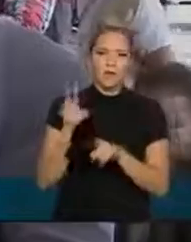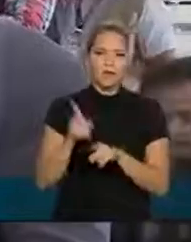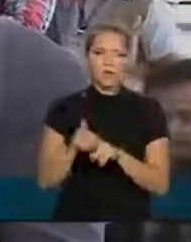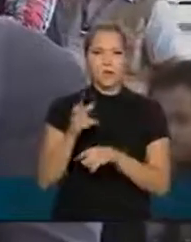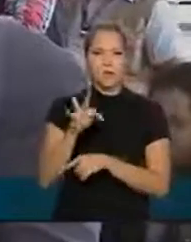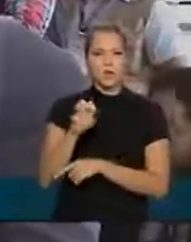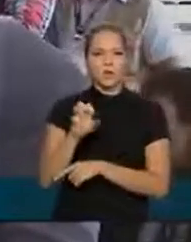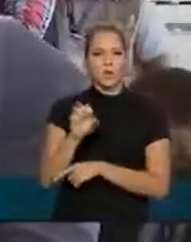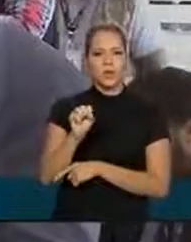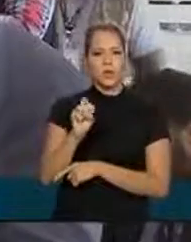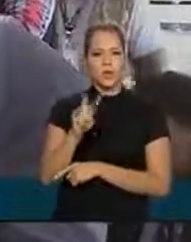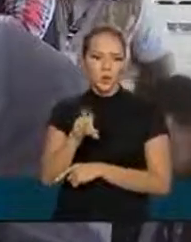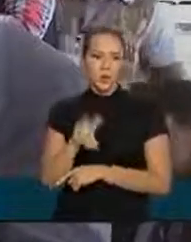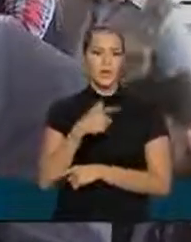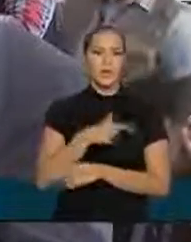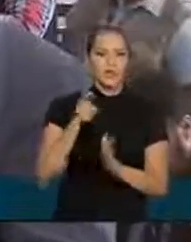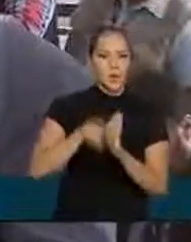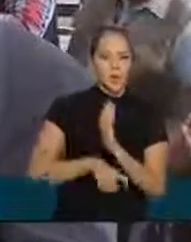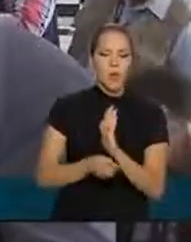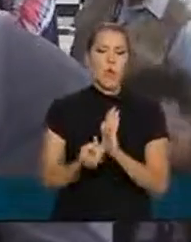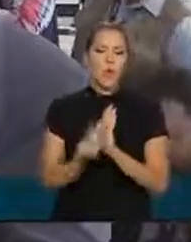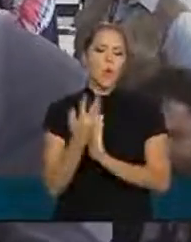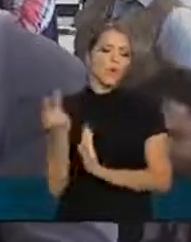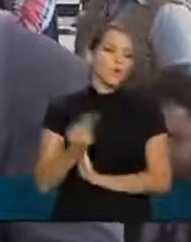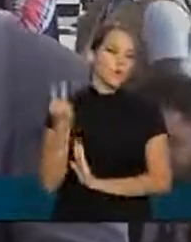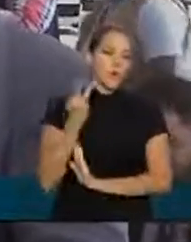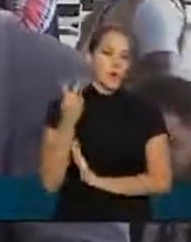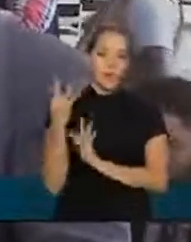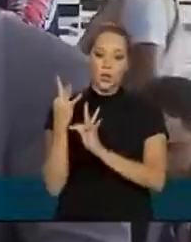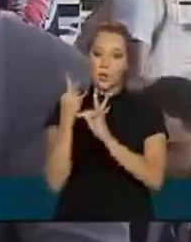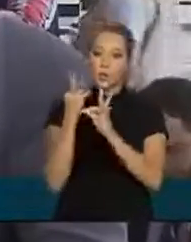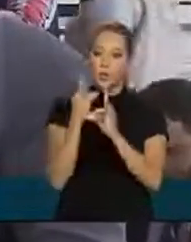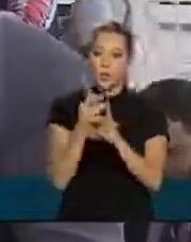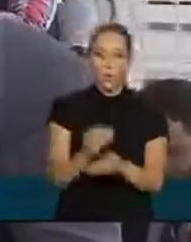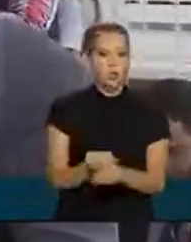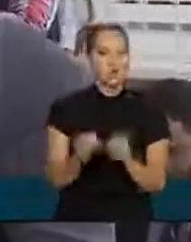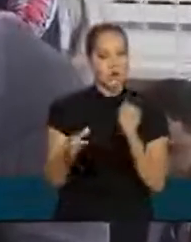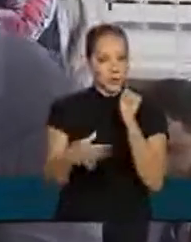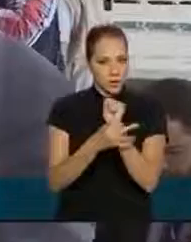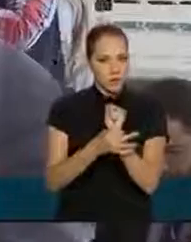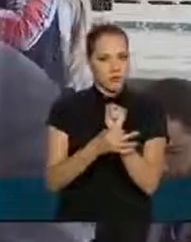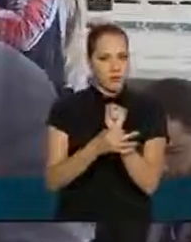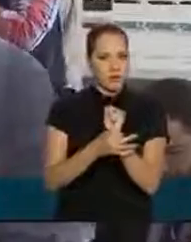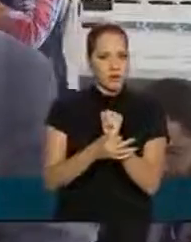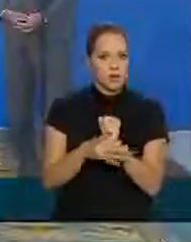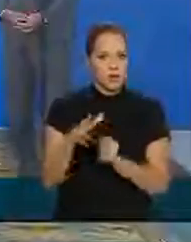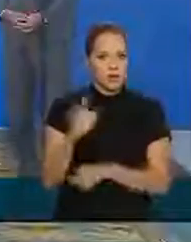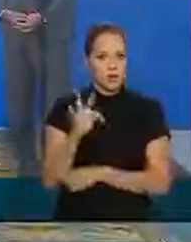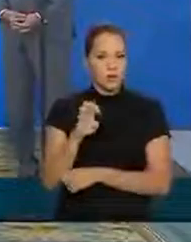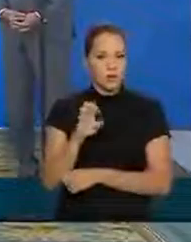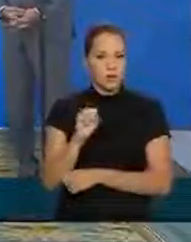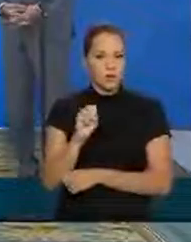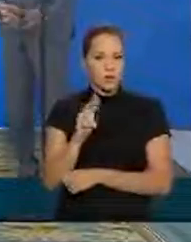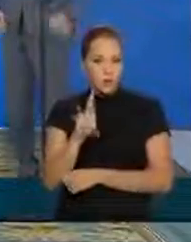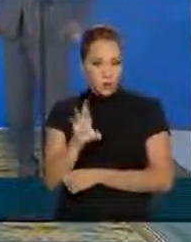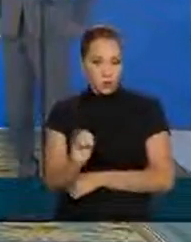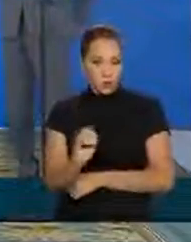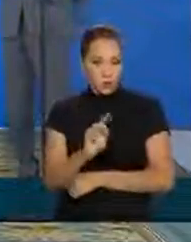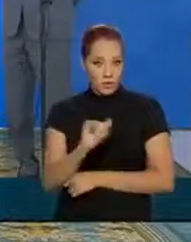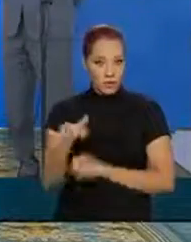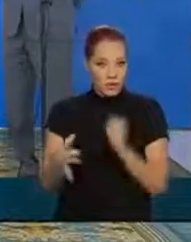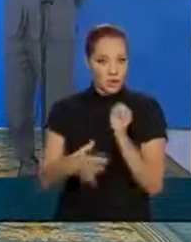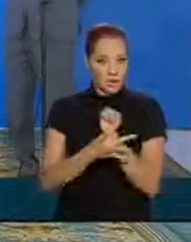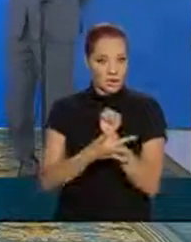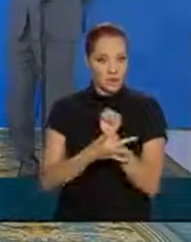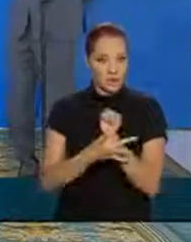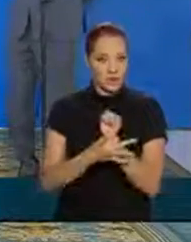qual é o valor e se todo o valor vai ser todo esse valor vai ser garantido pelo Tesouro Todo esse valor vai ser? Vai ser garantido pelo